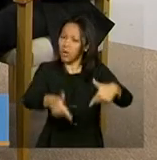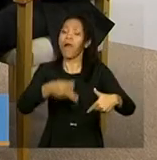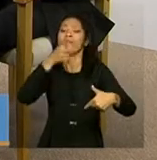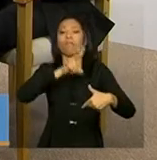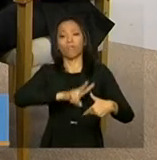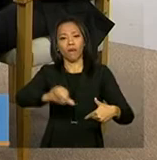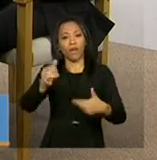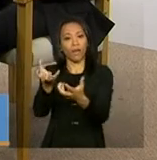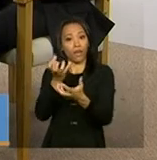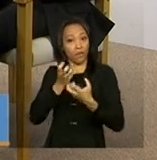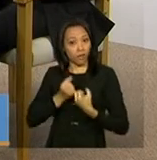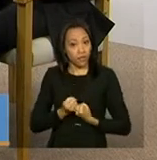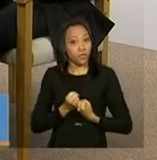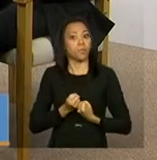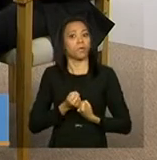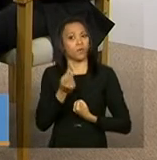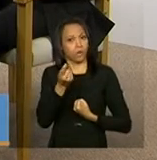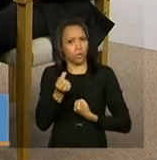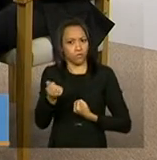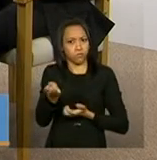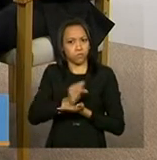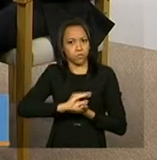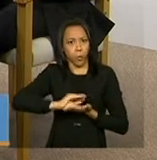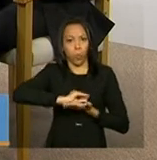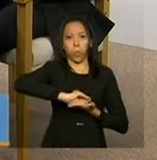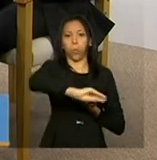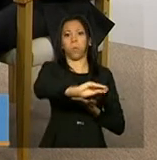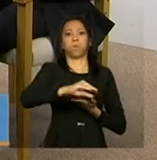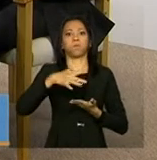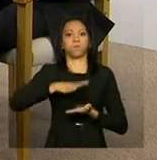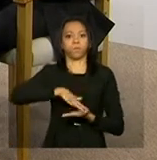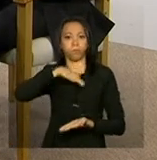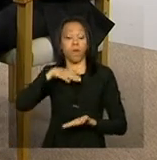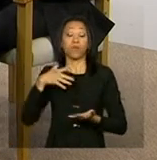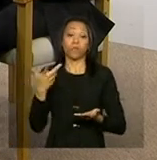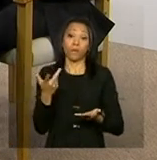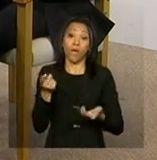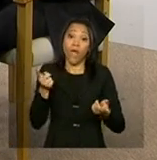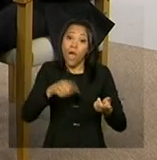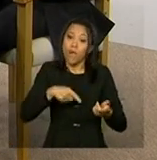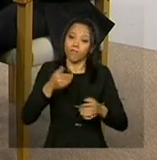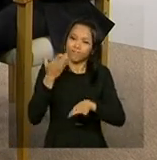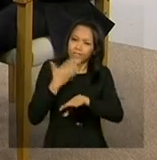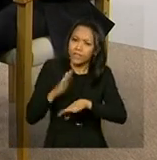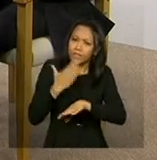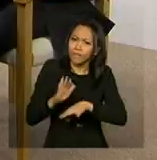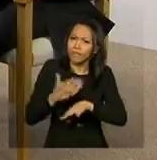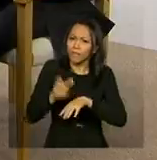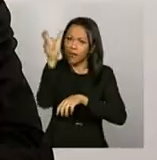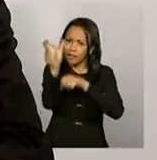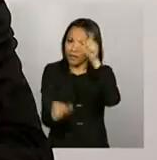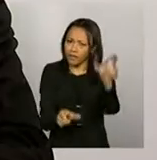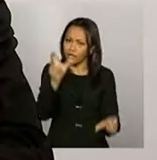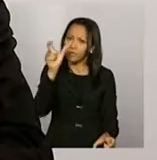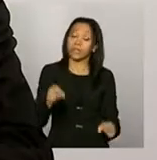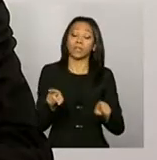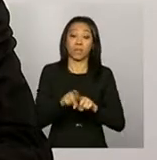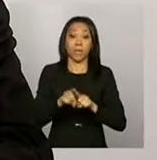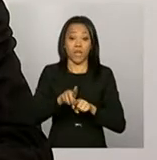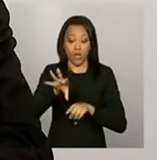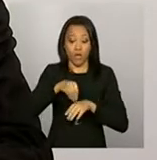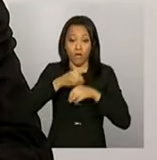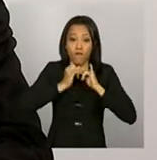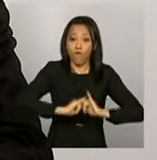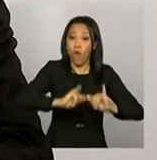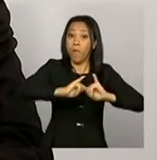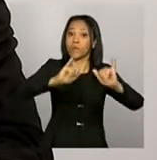uma quantidade de recursos maior. Então, tanto na capacitação, quanto no fornecimento de informações críticas para